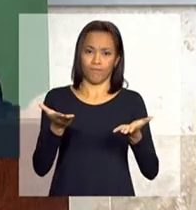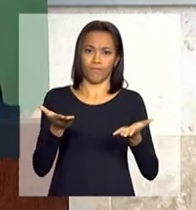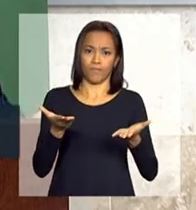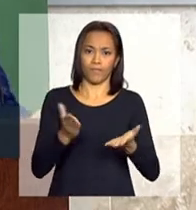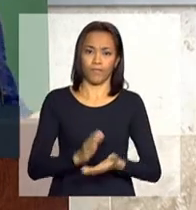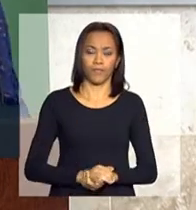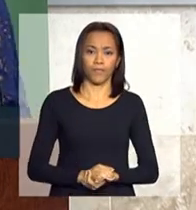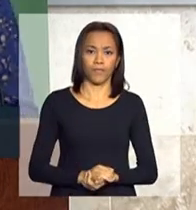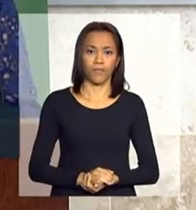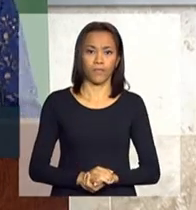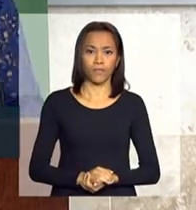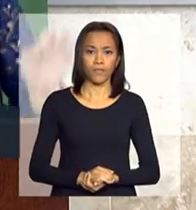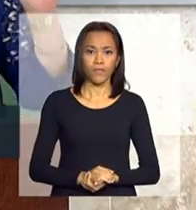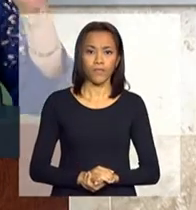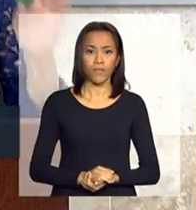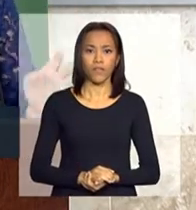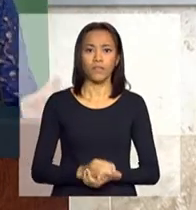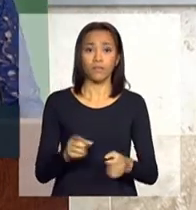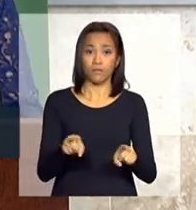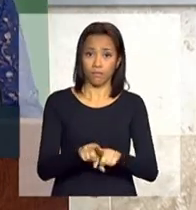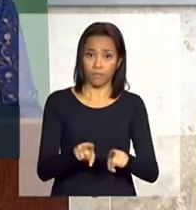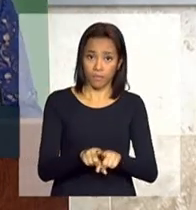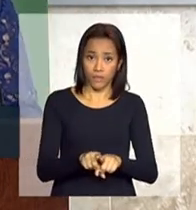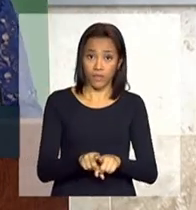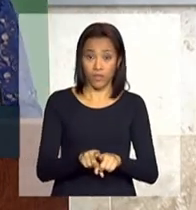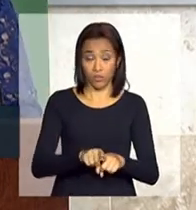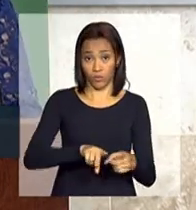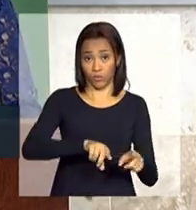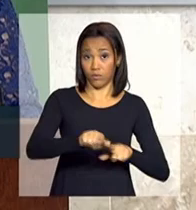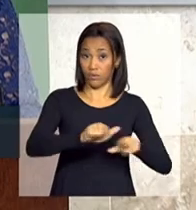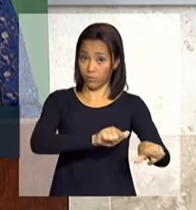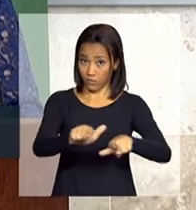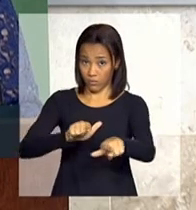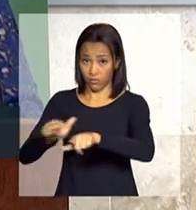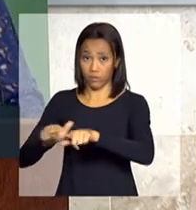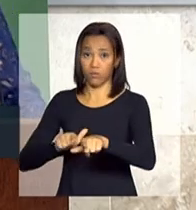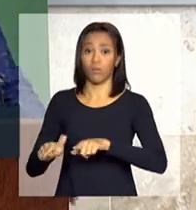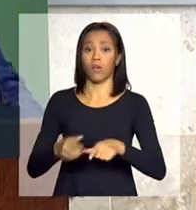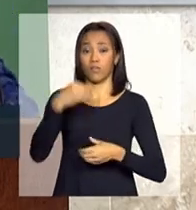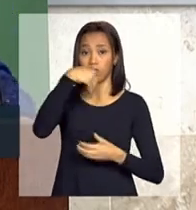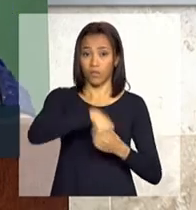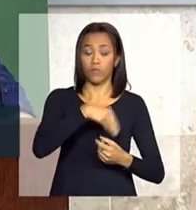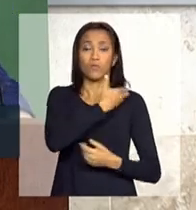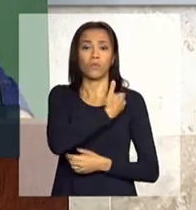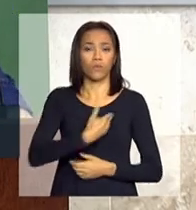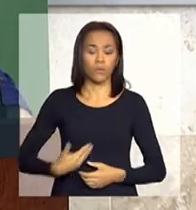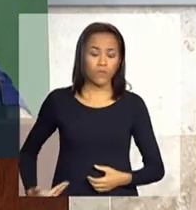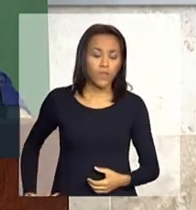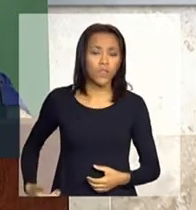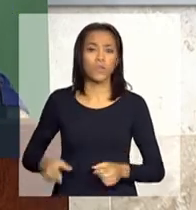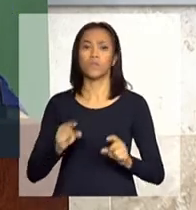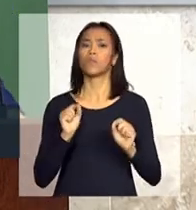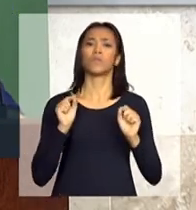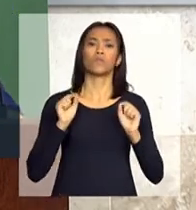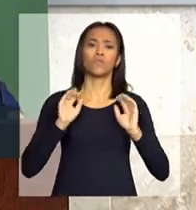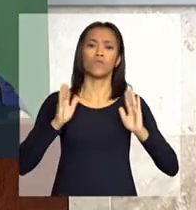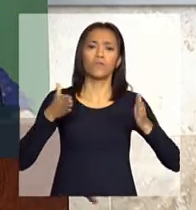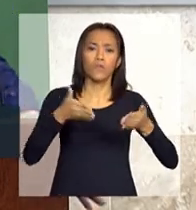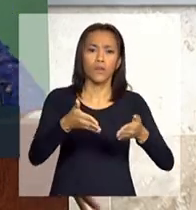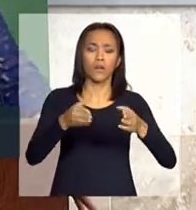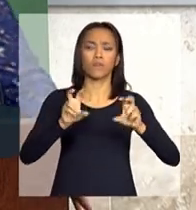parte expressiva das ações do governo, no que se refere à questão